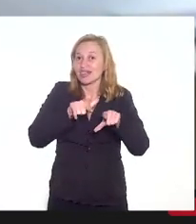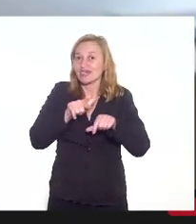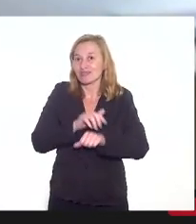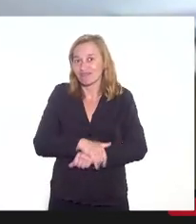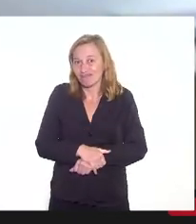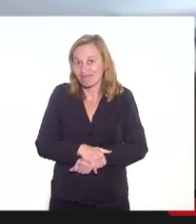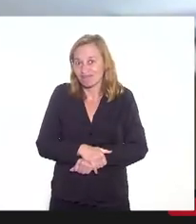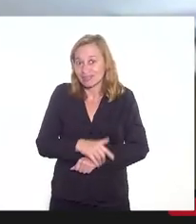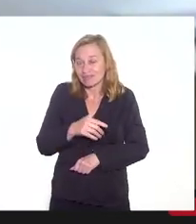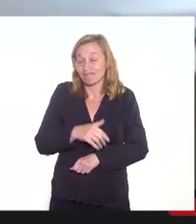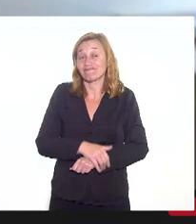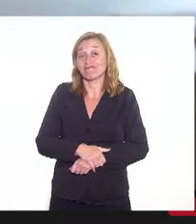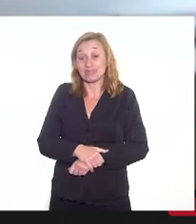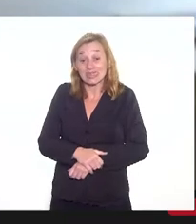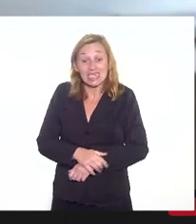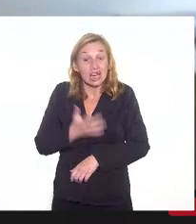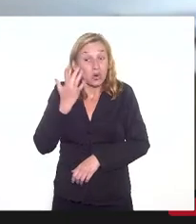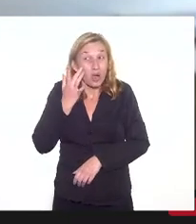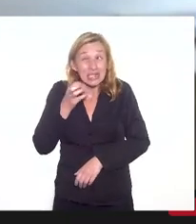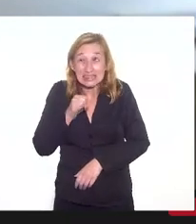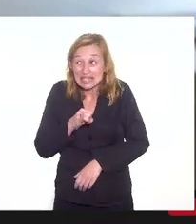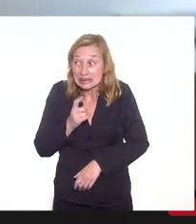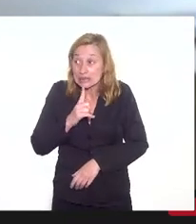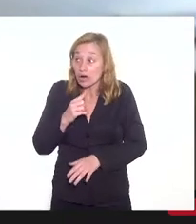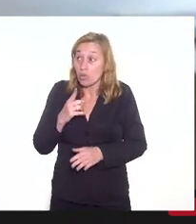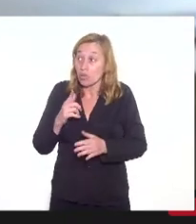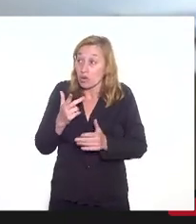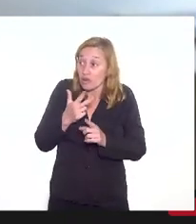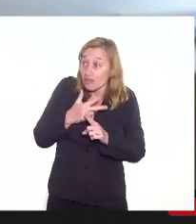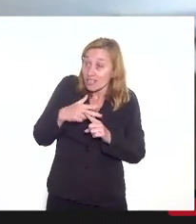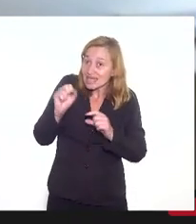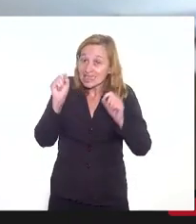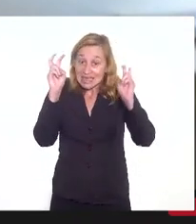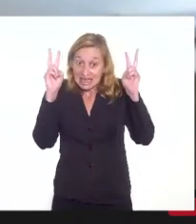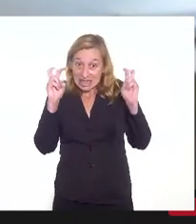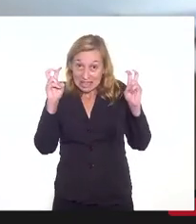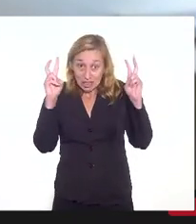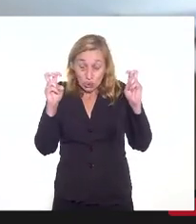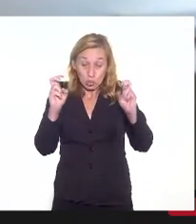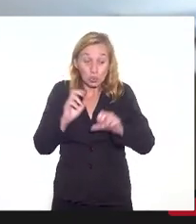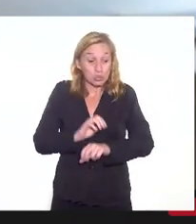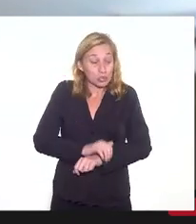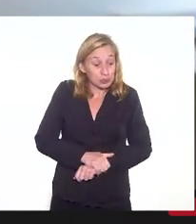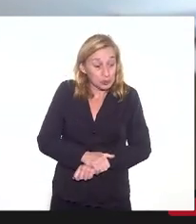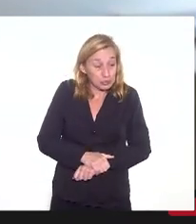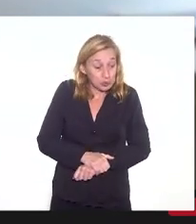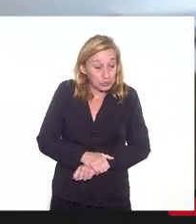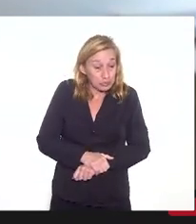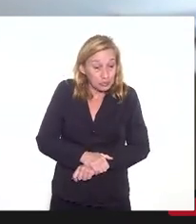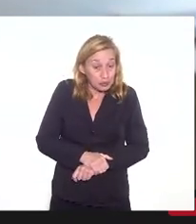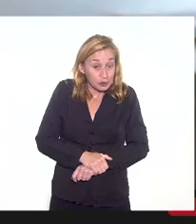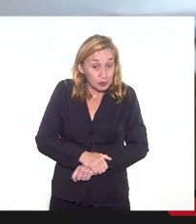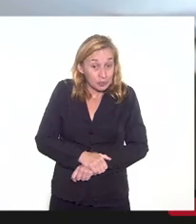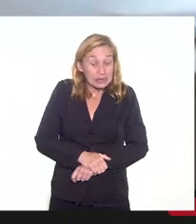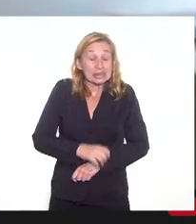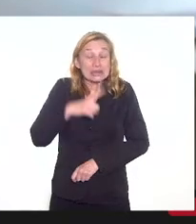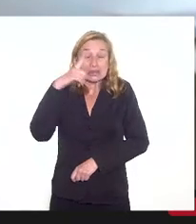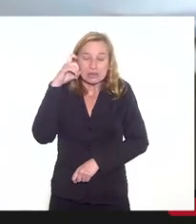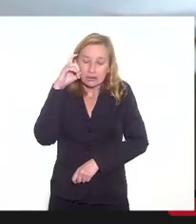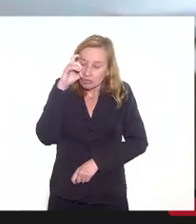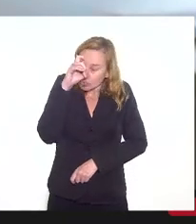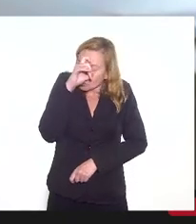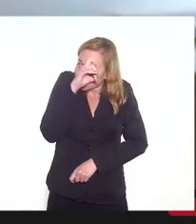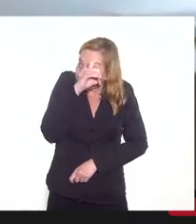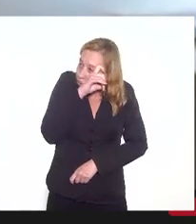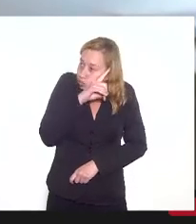que se a gente não vencer essa questão, fica muito difícil